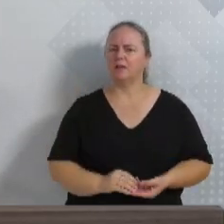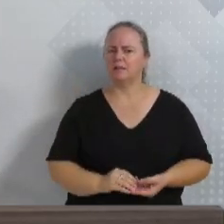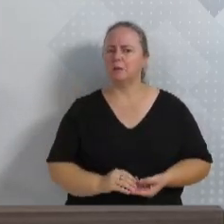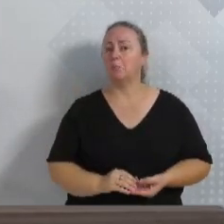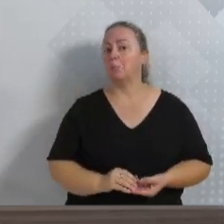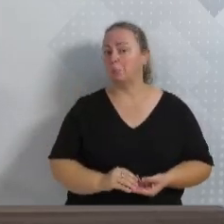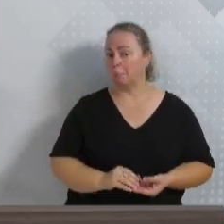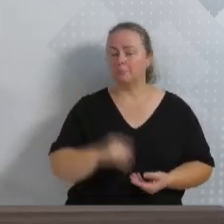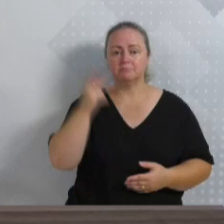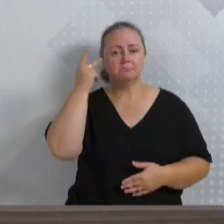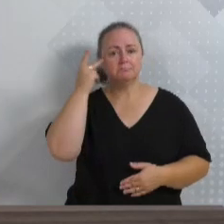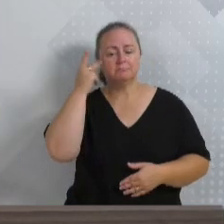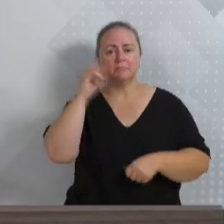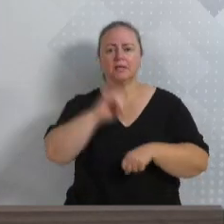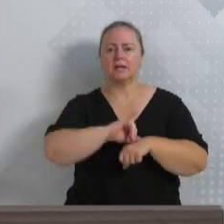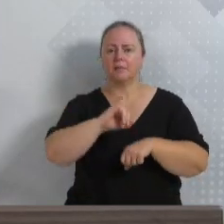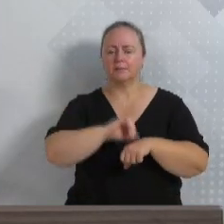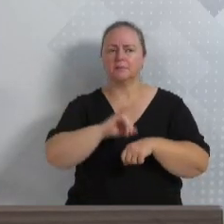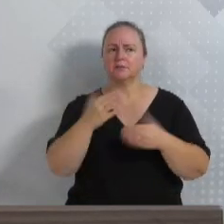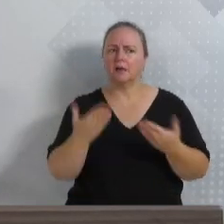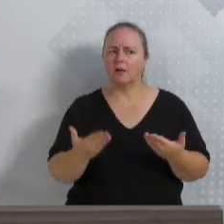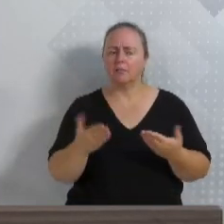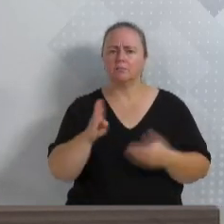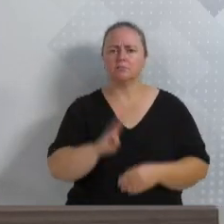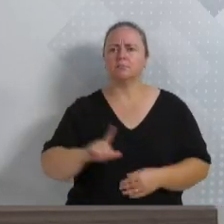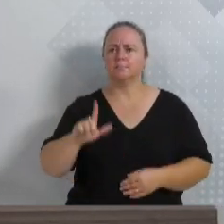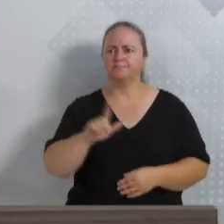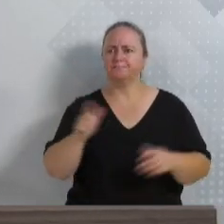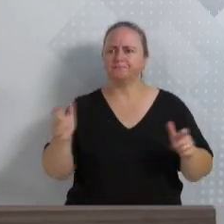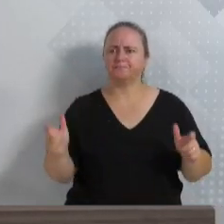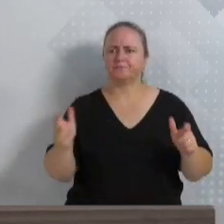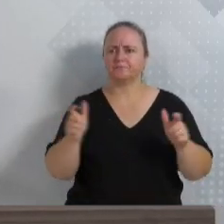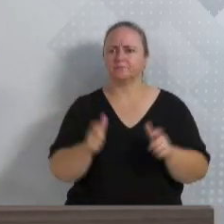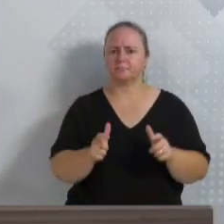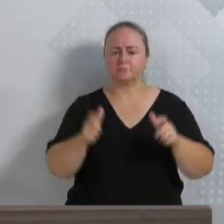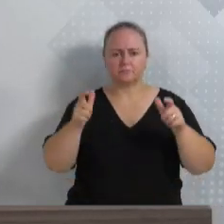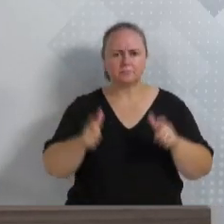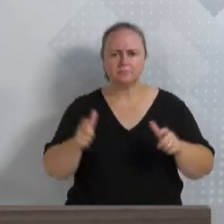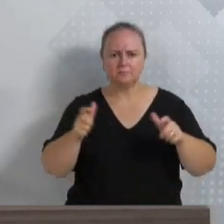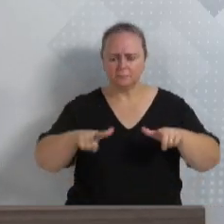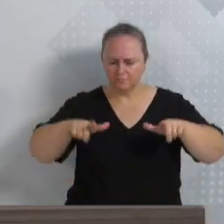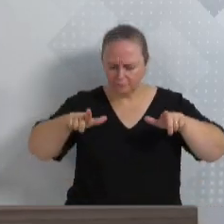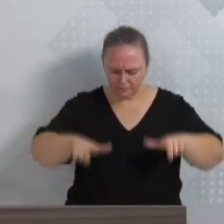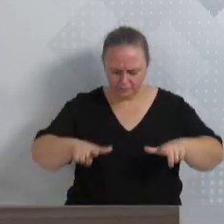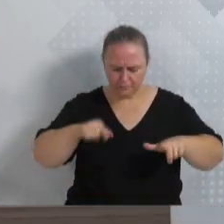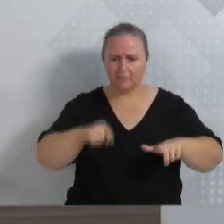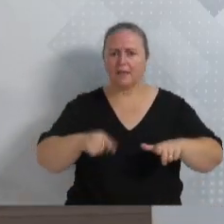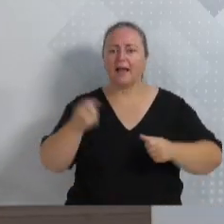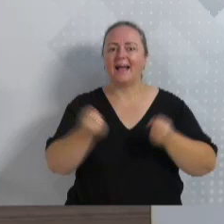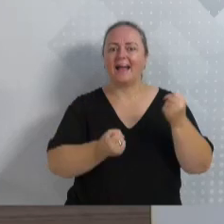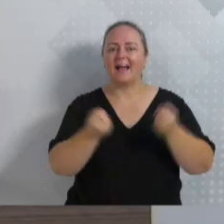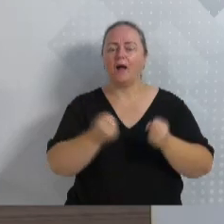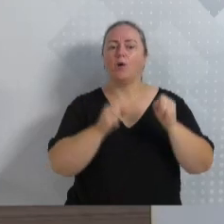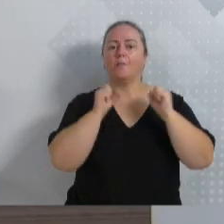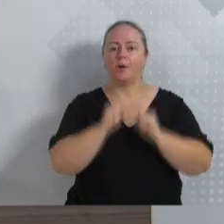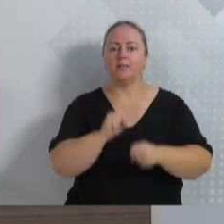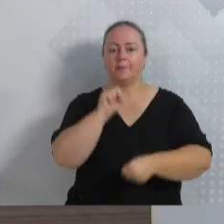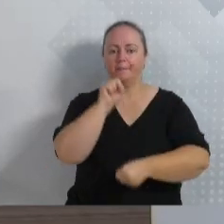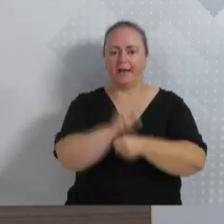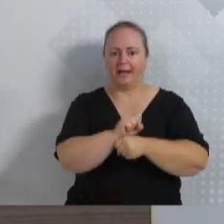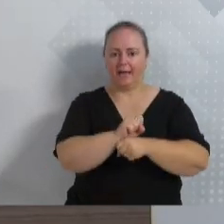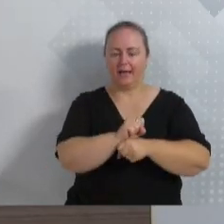uma capital. Blumenau é uma cidade bem menor. A marcação de carga e descarga em Blumenau a gente não vê. A gente vê